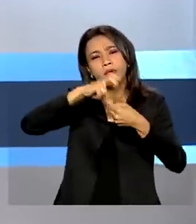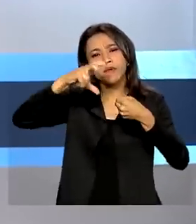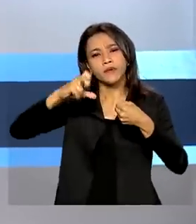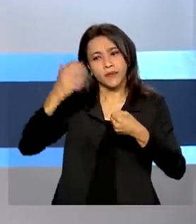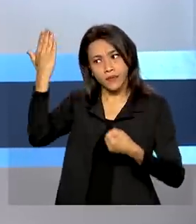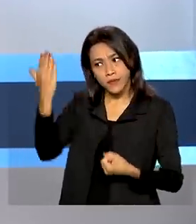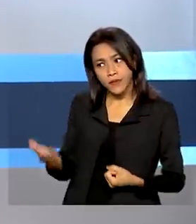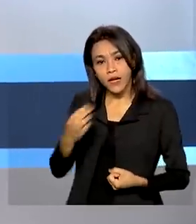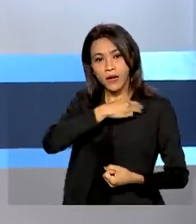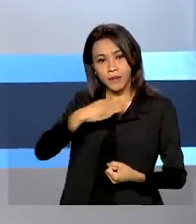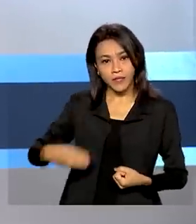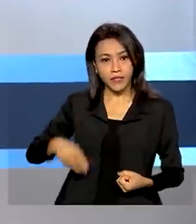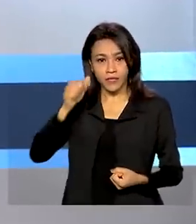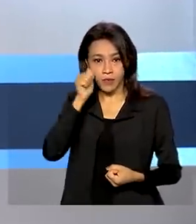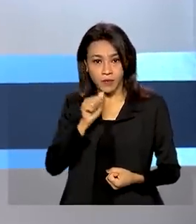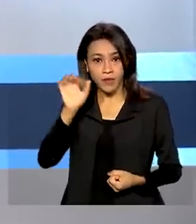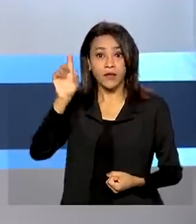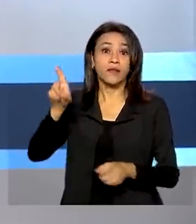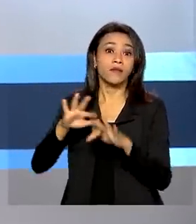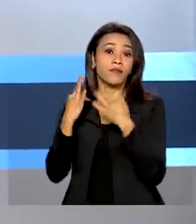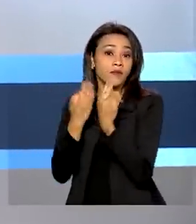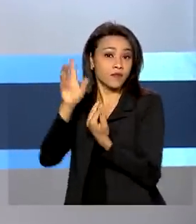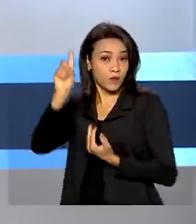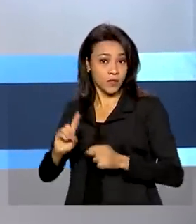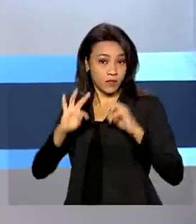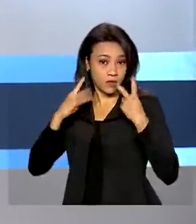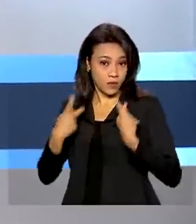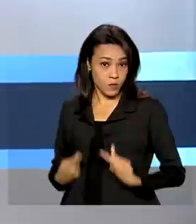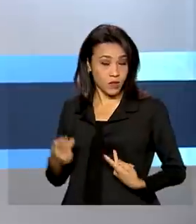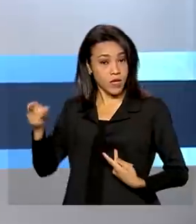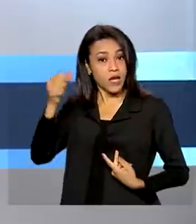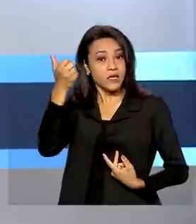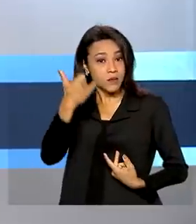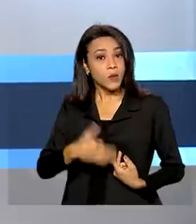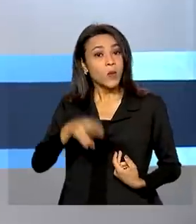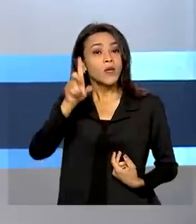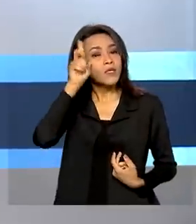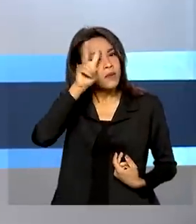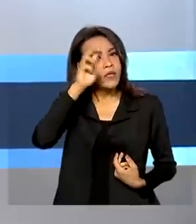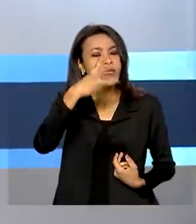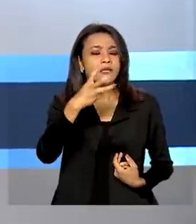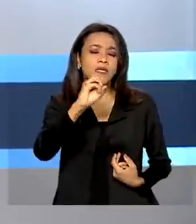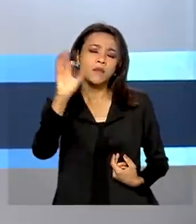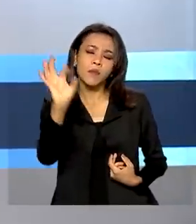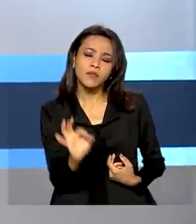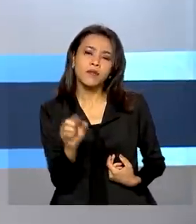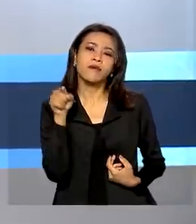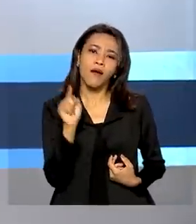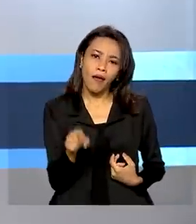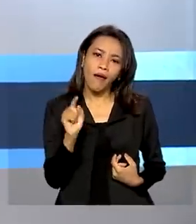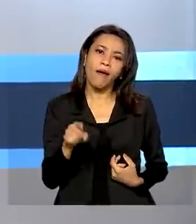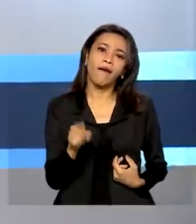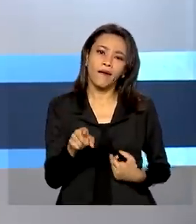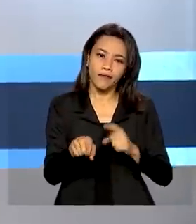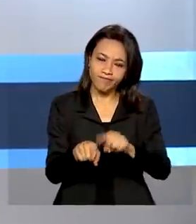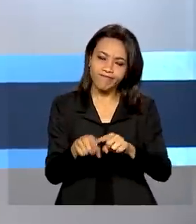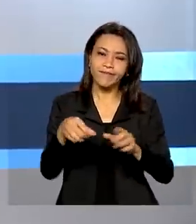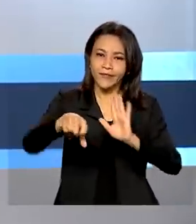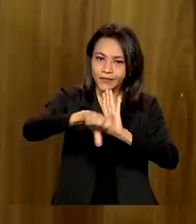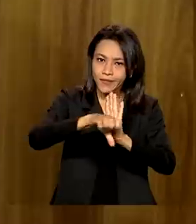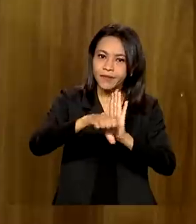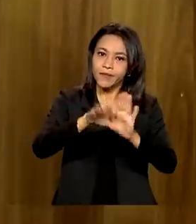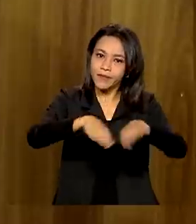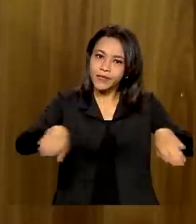Família e dos Direitos Humanos lembrou que cerca de 30% dos crimes cibernéticos envolvem crianças e adolescentes.